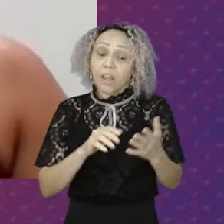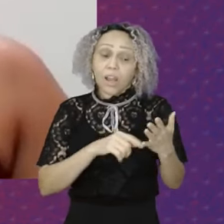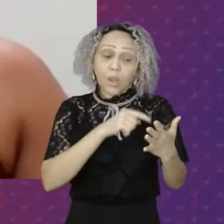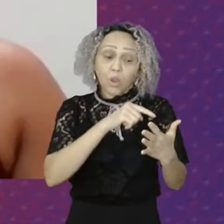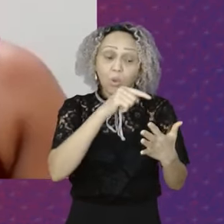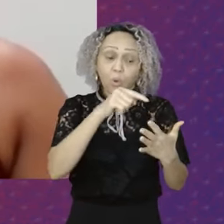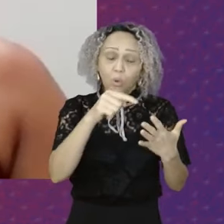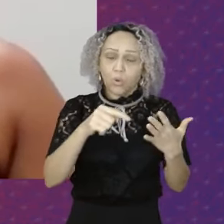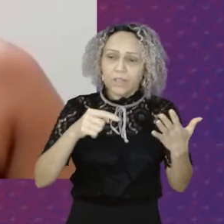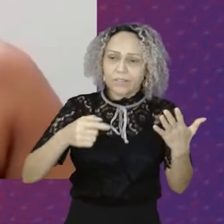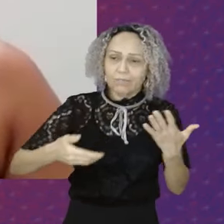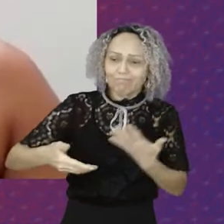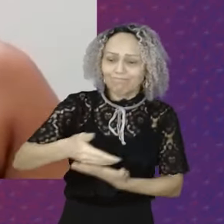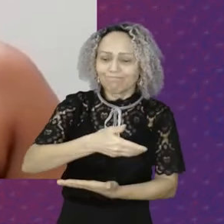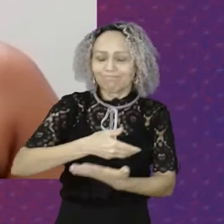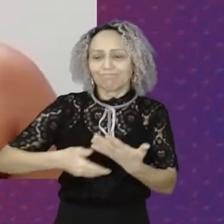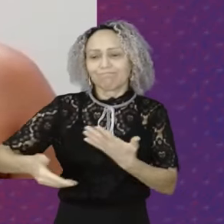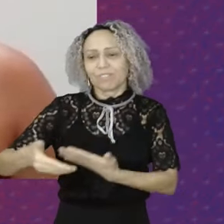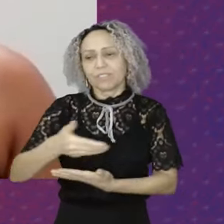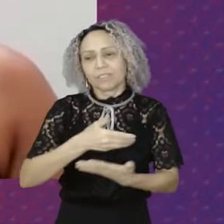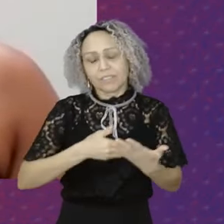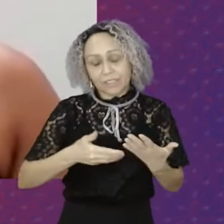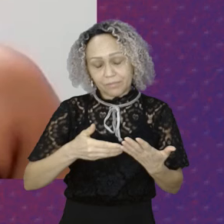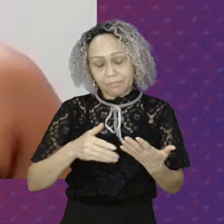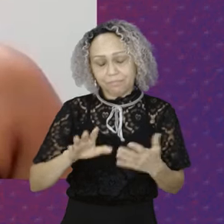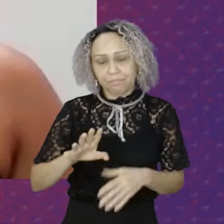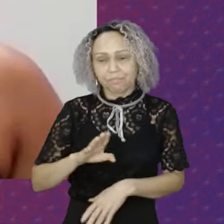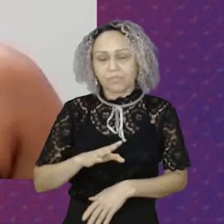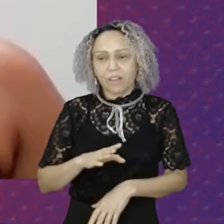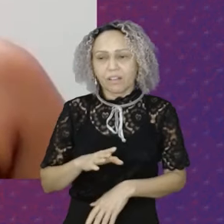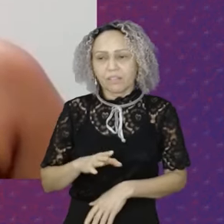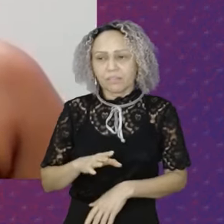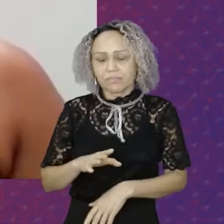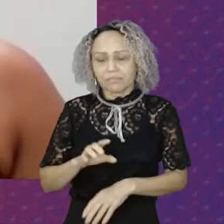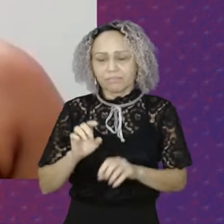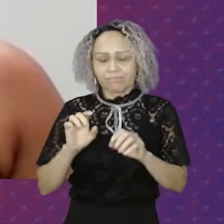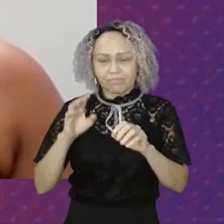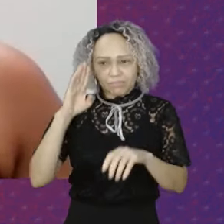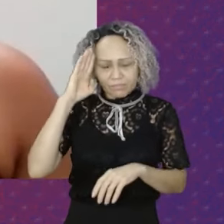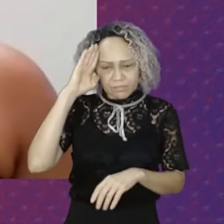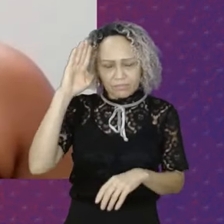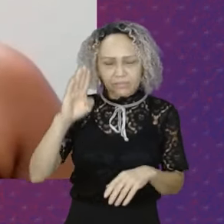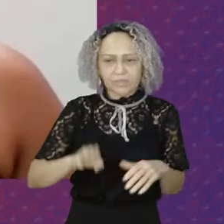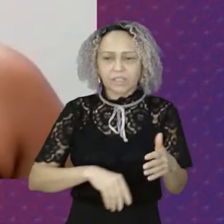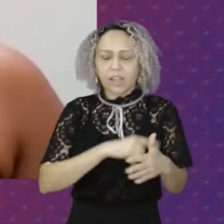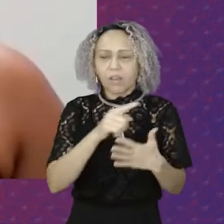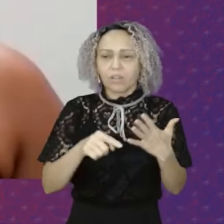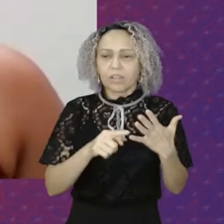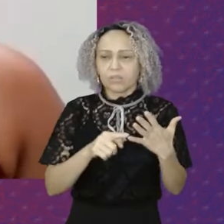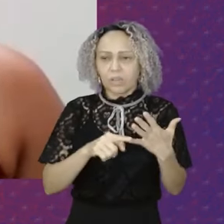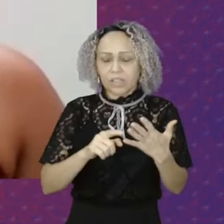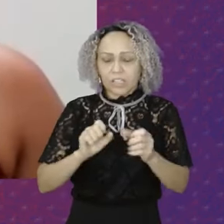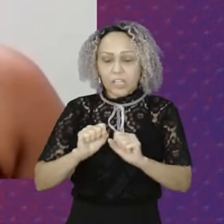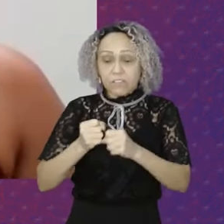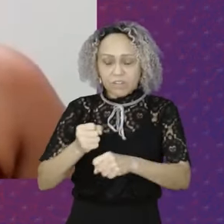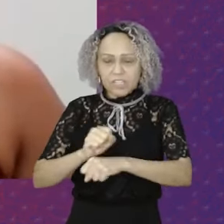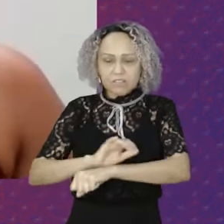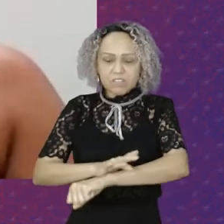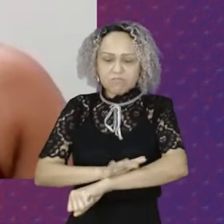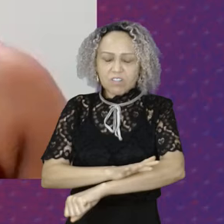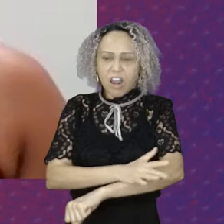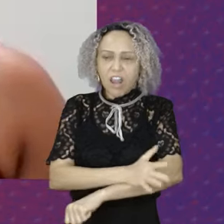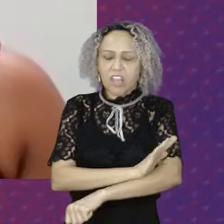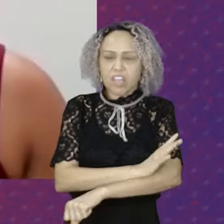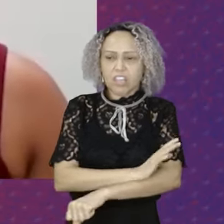Em especial O quinto eixo Que é a política De enfrentamento A racismo estrutural Na segurança pública